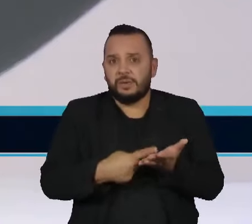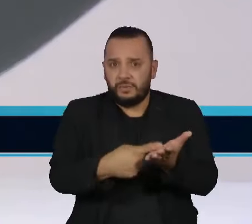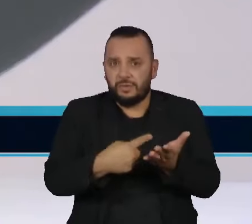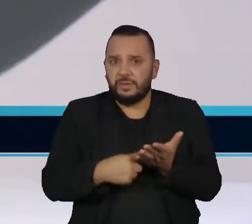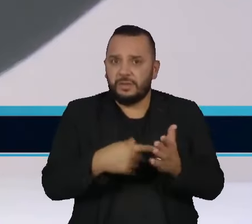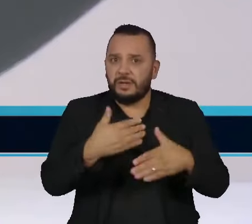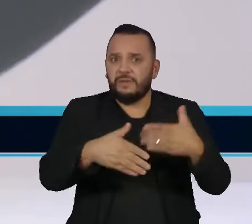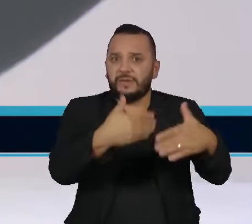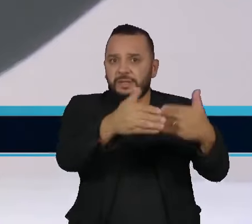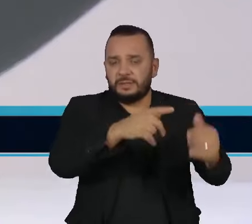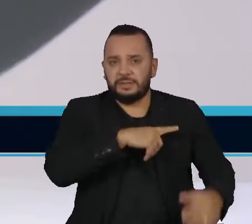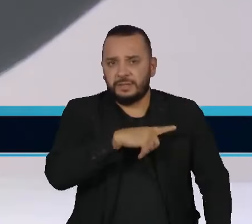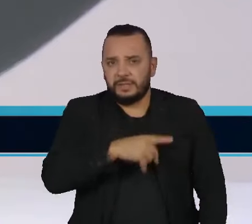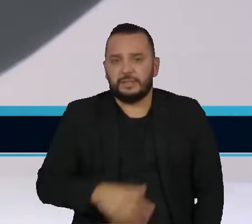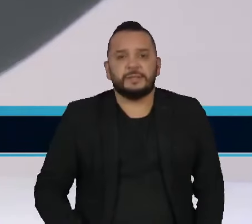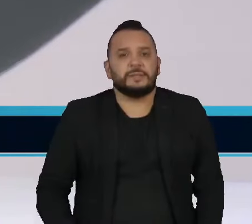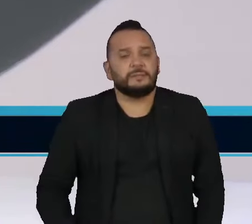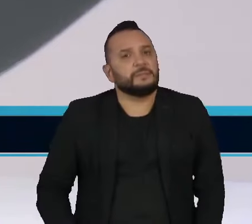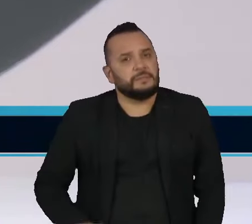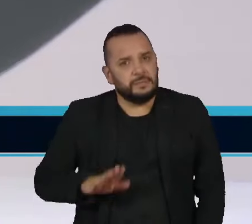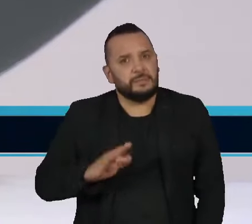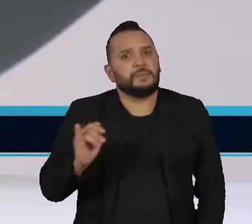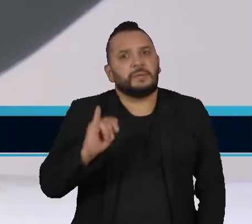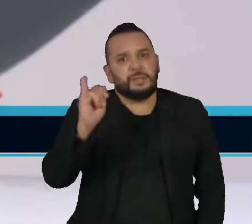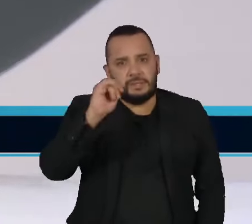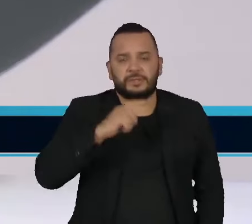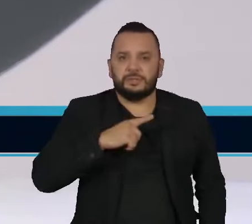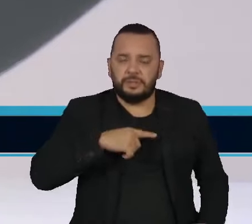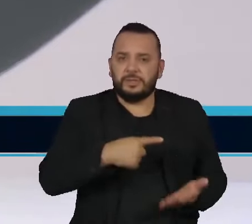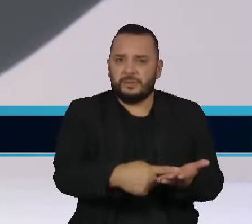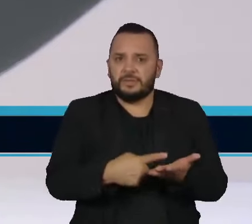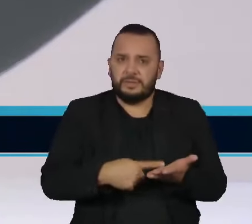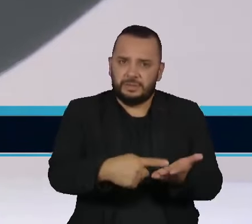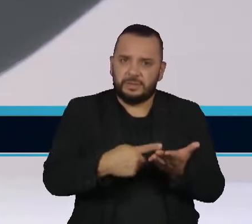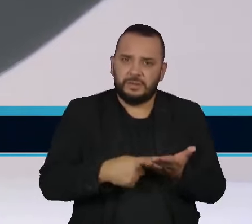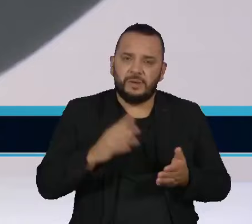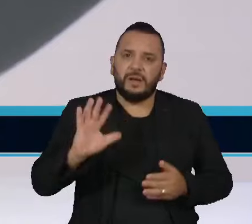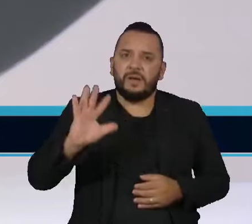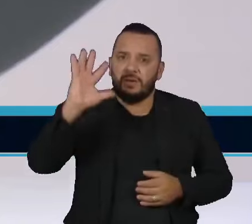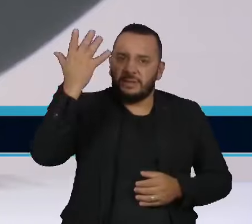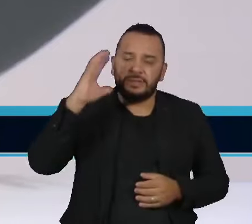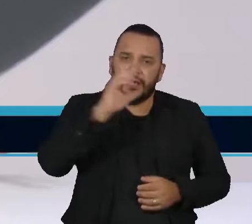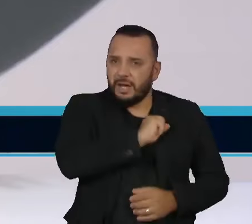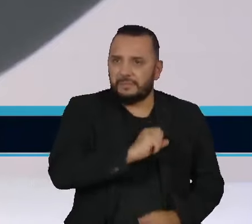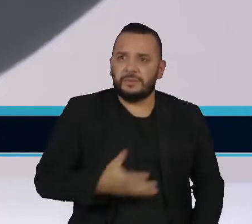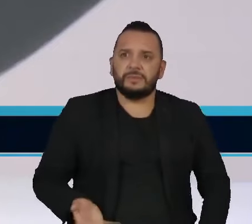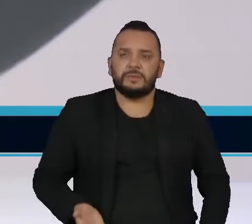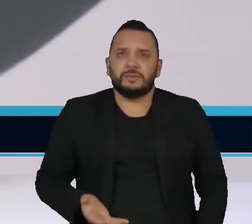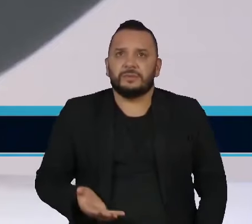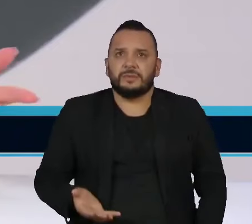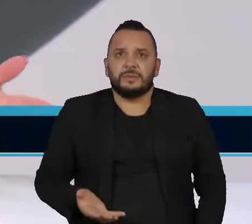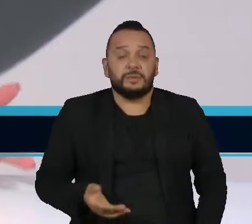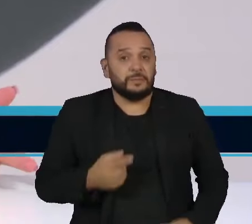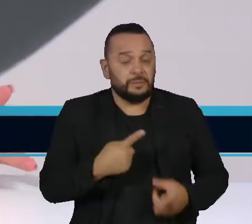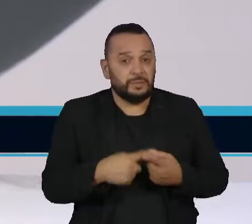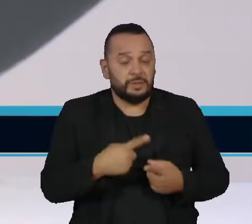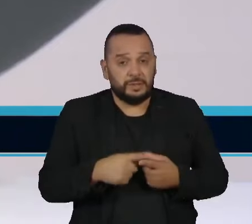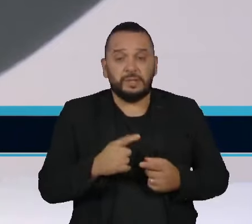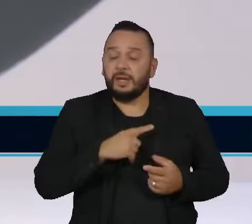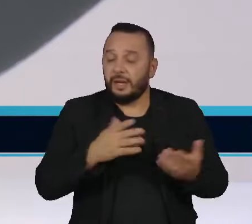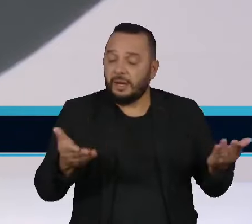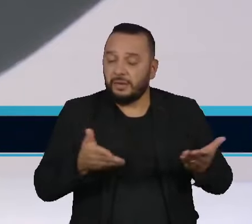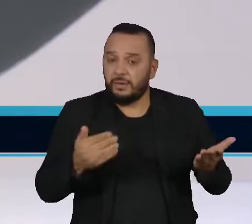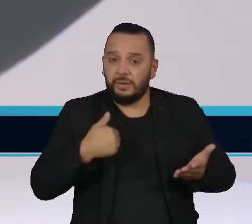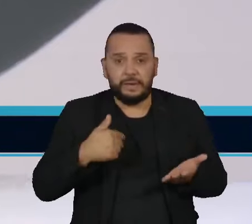negociações caminhem. Mas era importante que essa negociação acontecesse logo, né? Depois, em específico, que o Irã entrou nessa